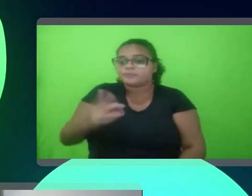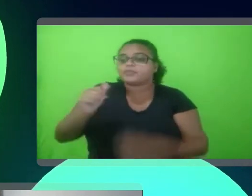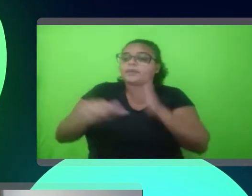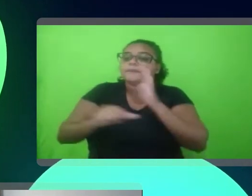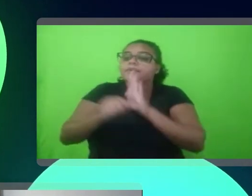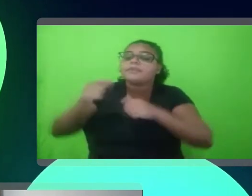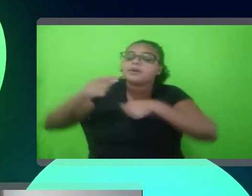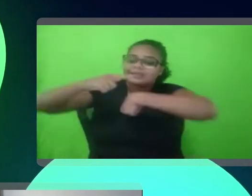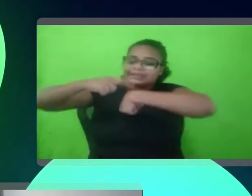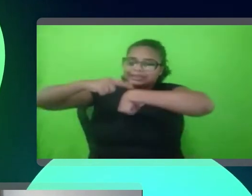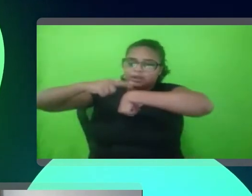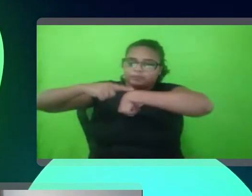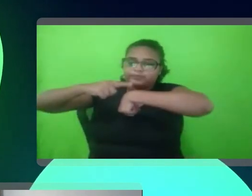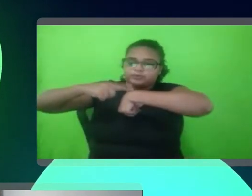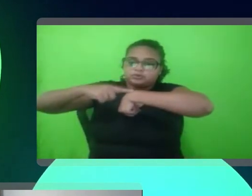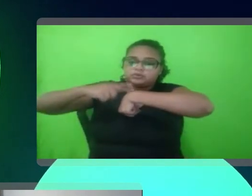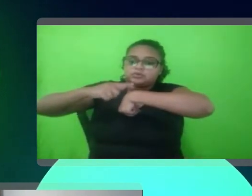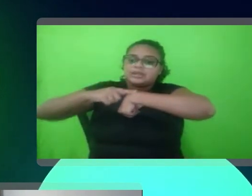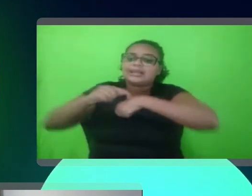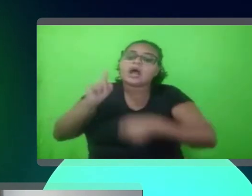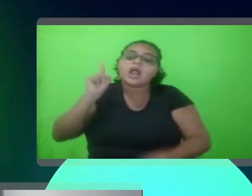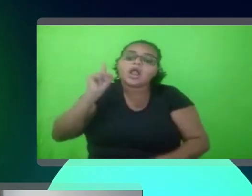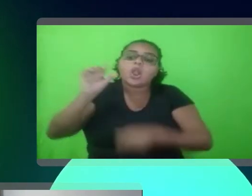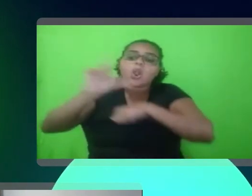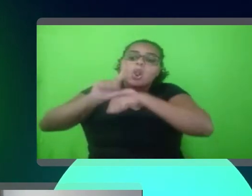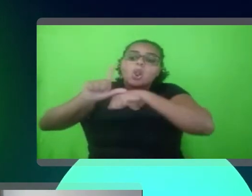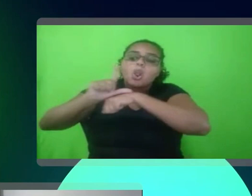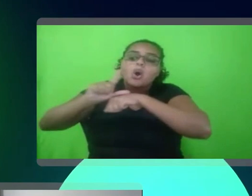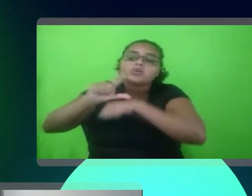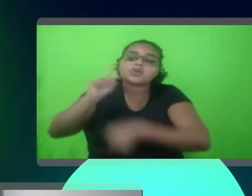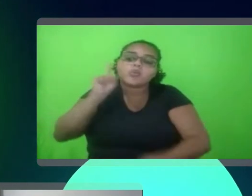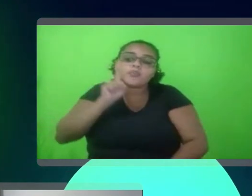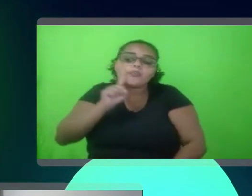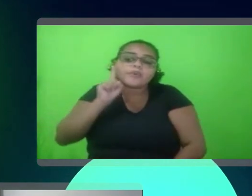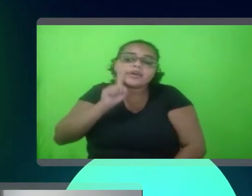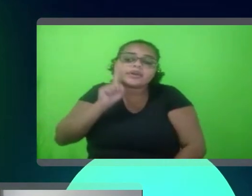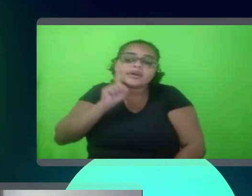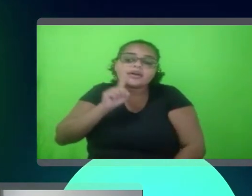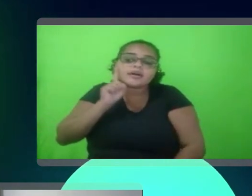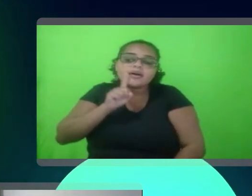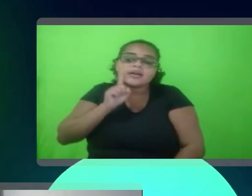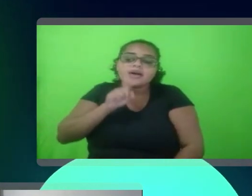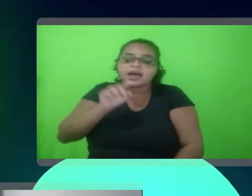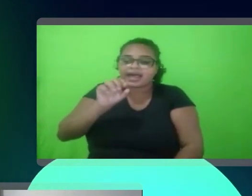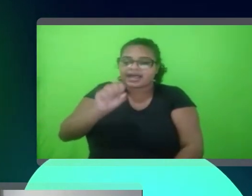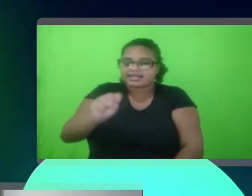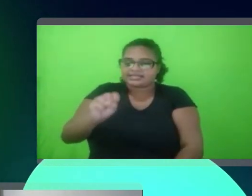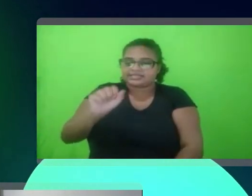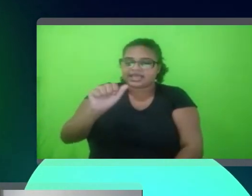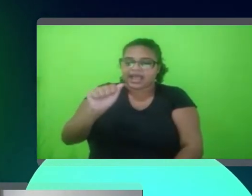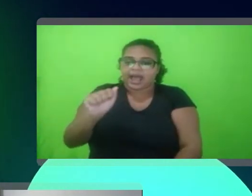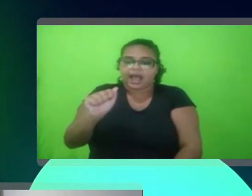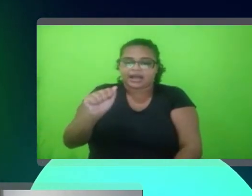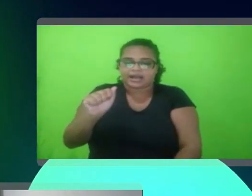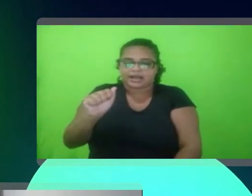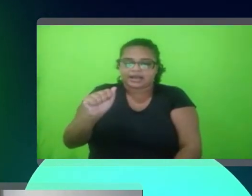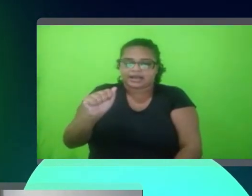Primeiro, quanto tempo você está na Americanas? Na Americanas SA, desculpe falar.